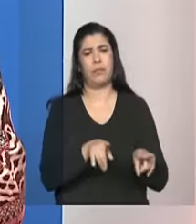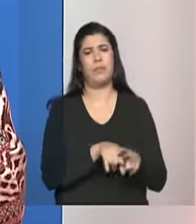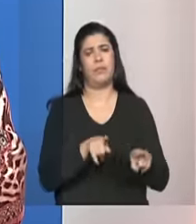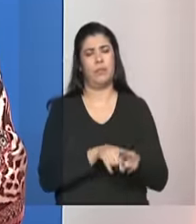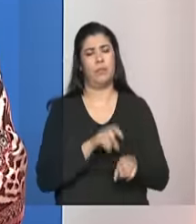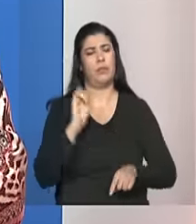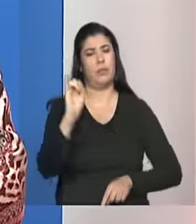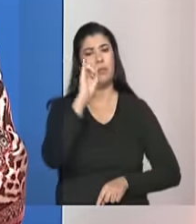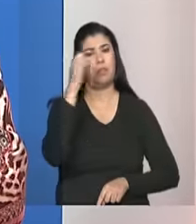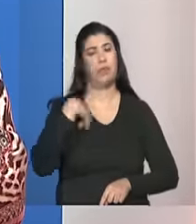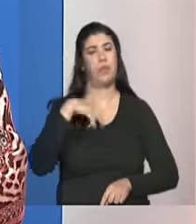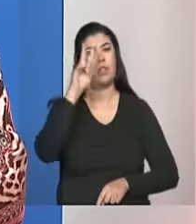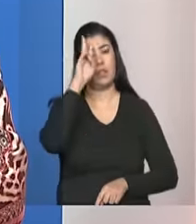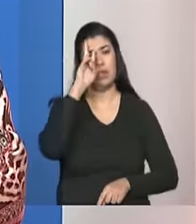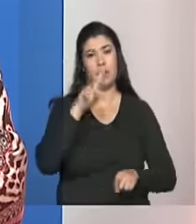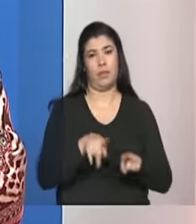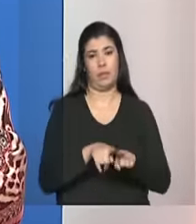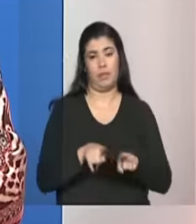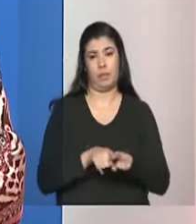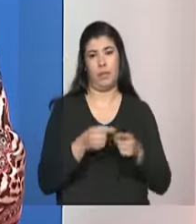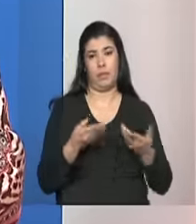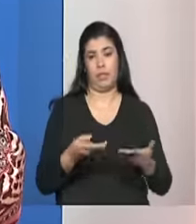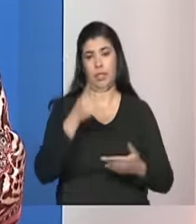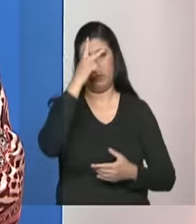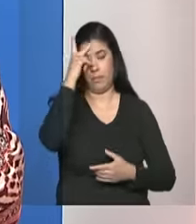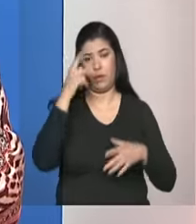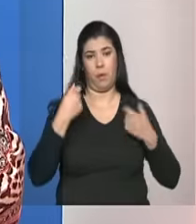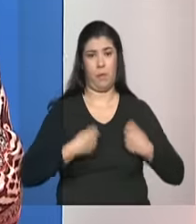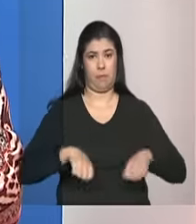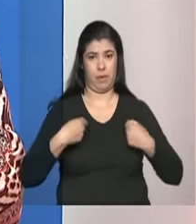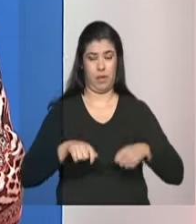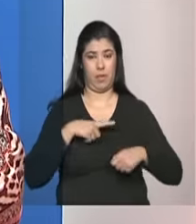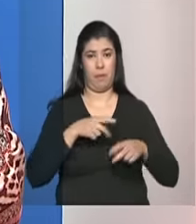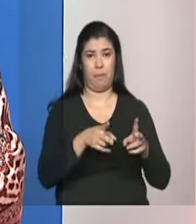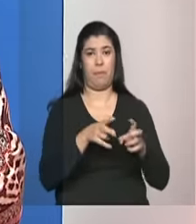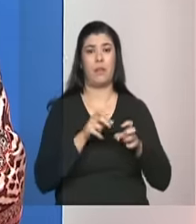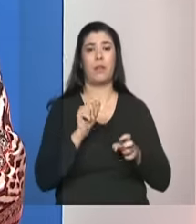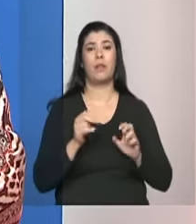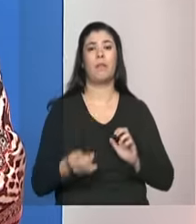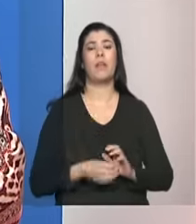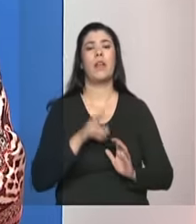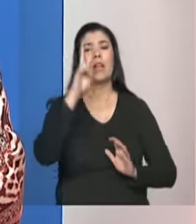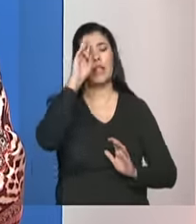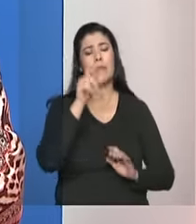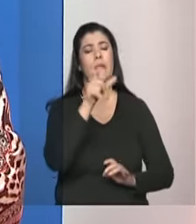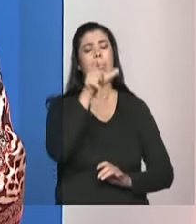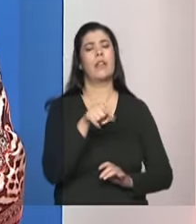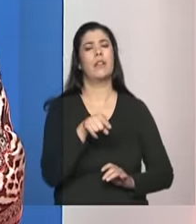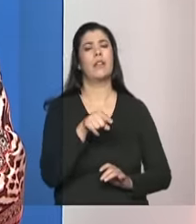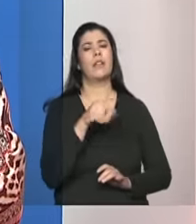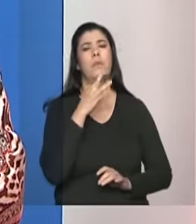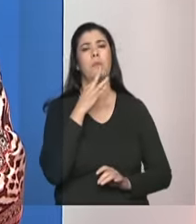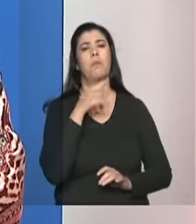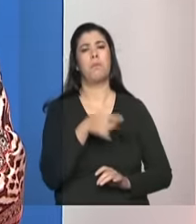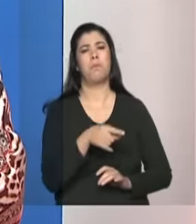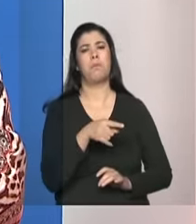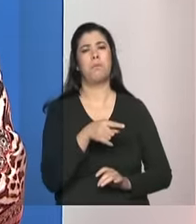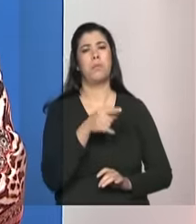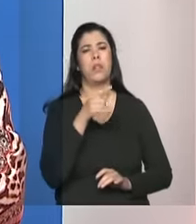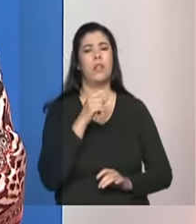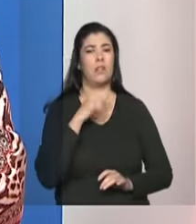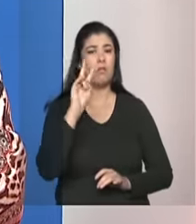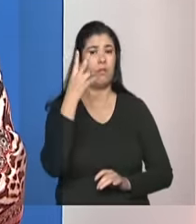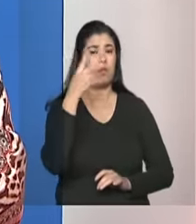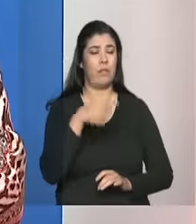importante a gente lembrar da necessidade de identificar quem são essas pessoas. E só mesmo tendo serviços que